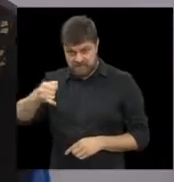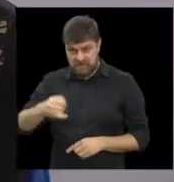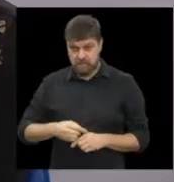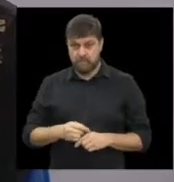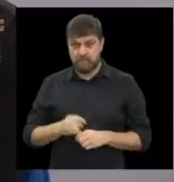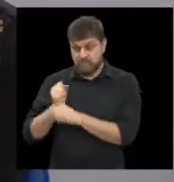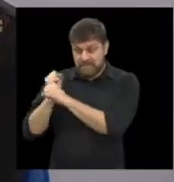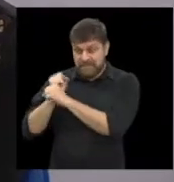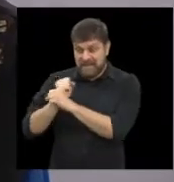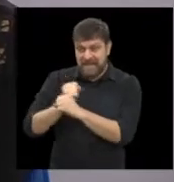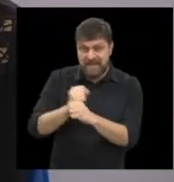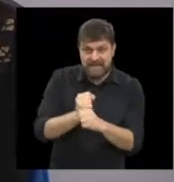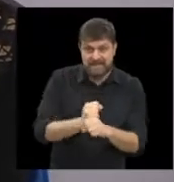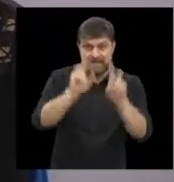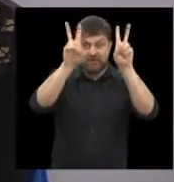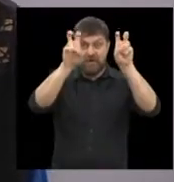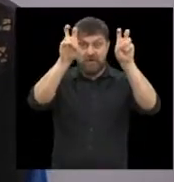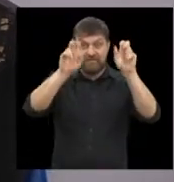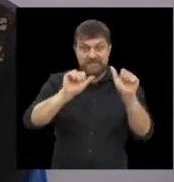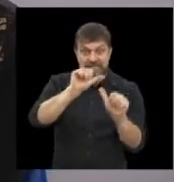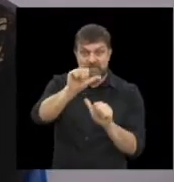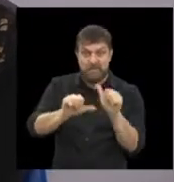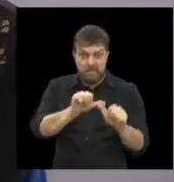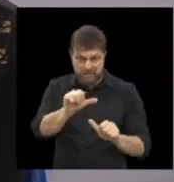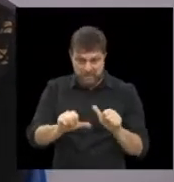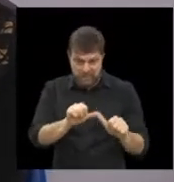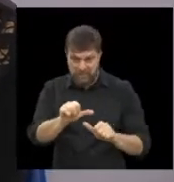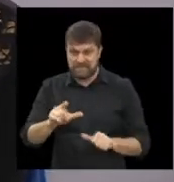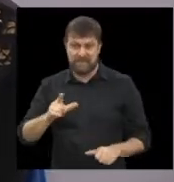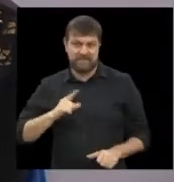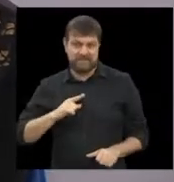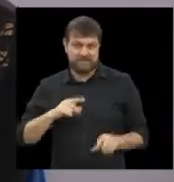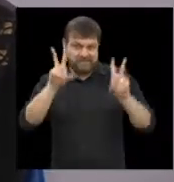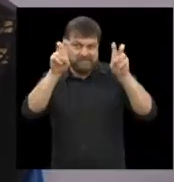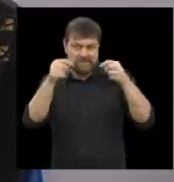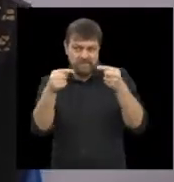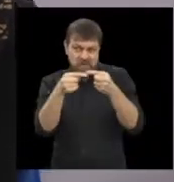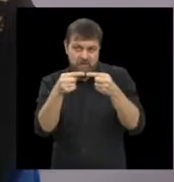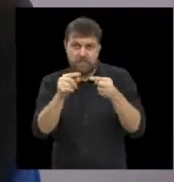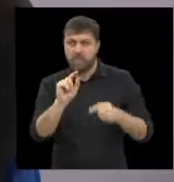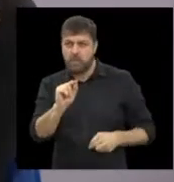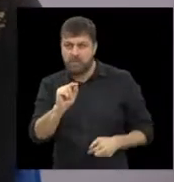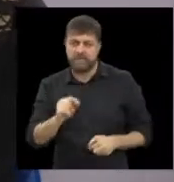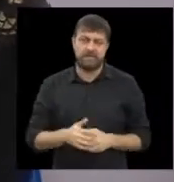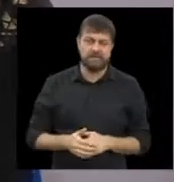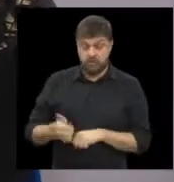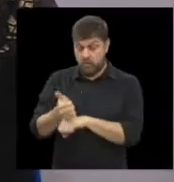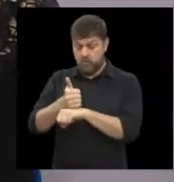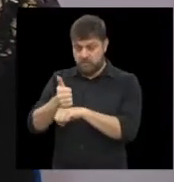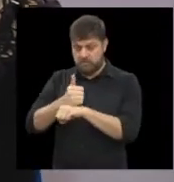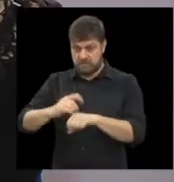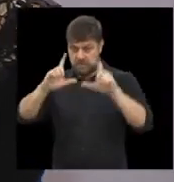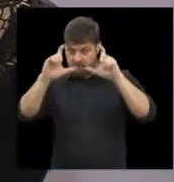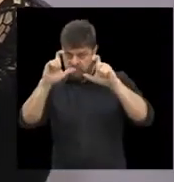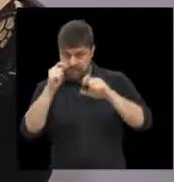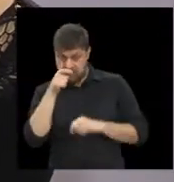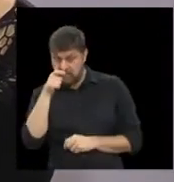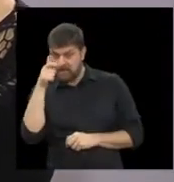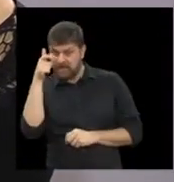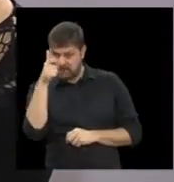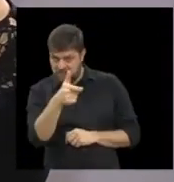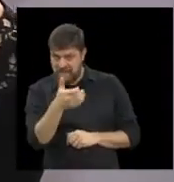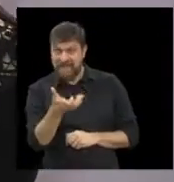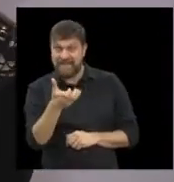temática específica, onde ele pode, os fotógrafos interessados em fazer parte desse concurso, se